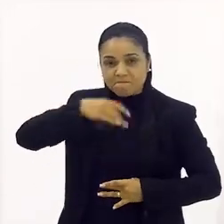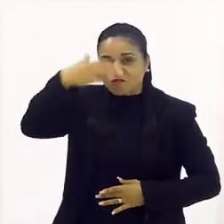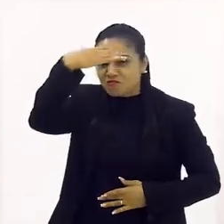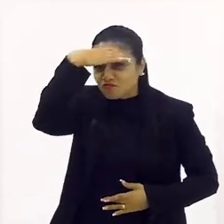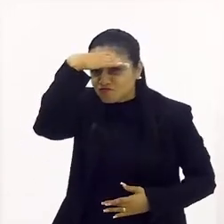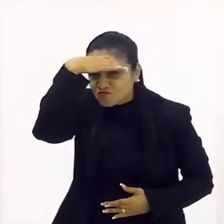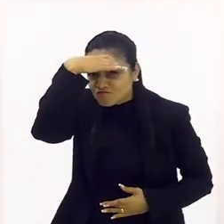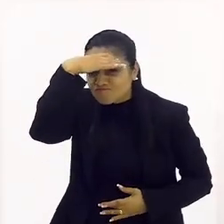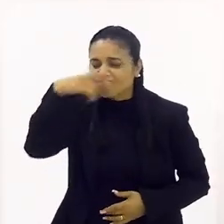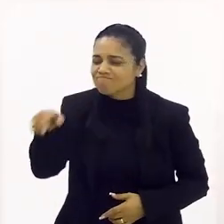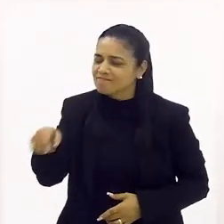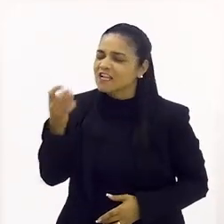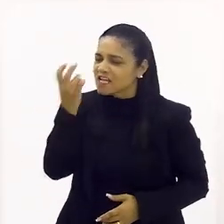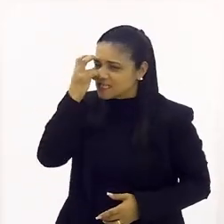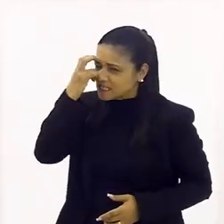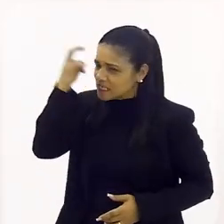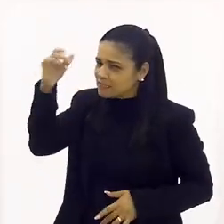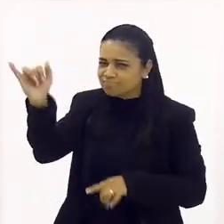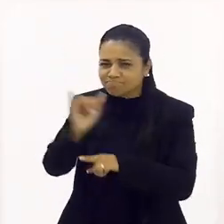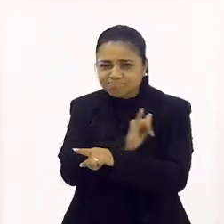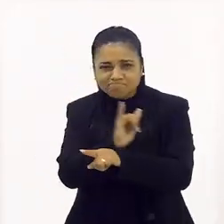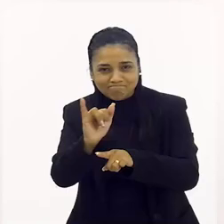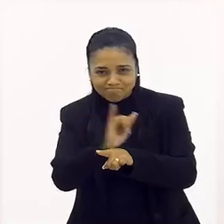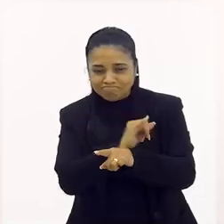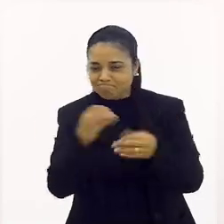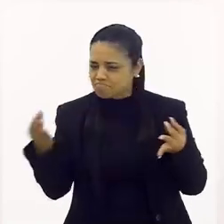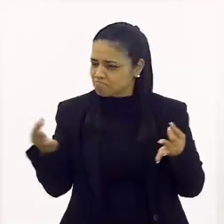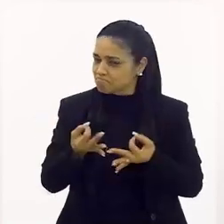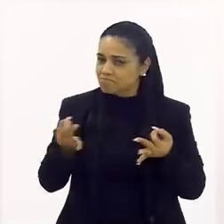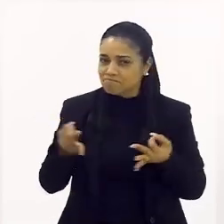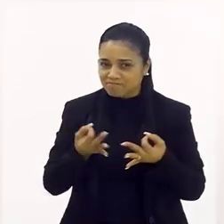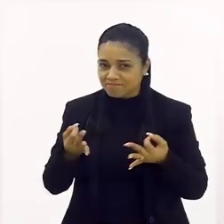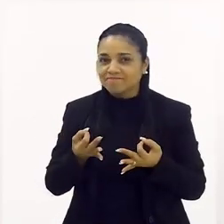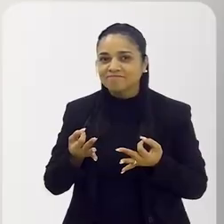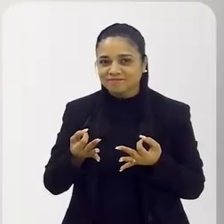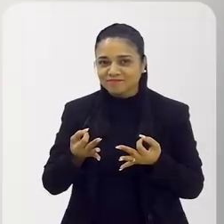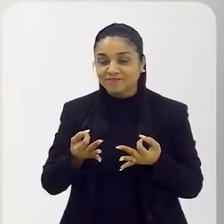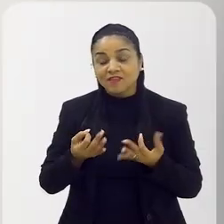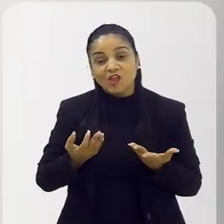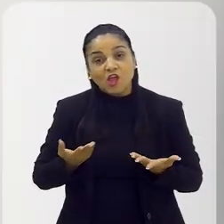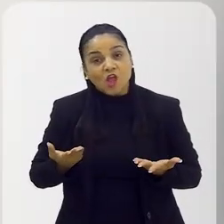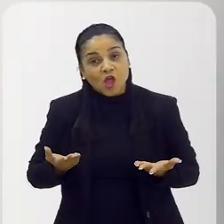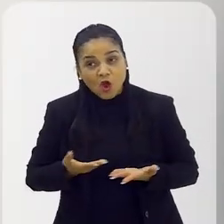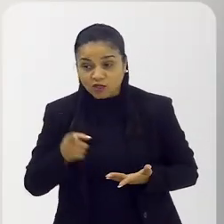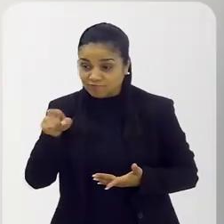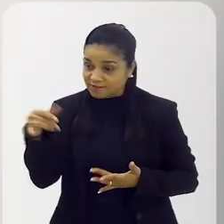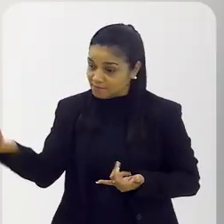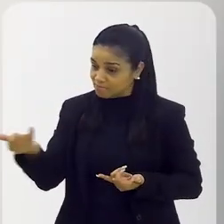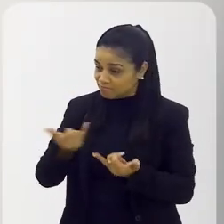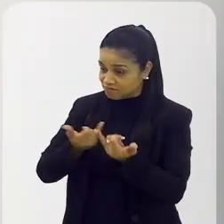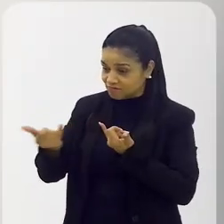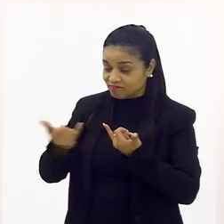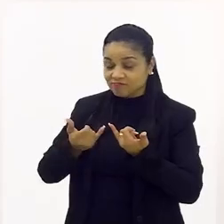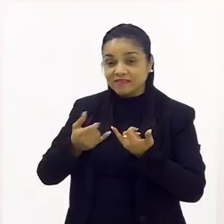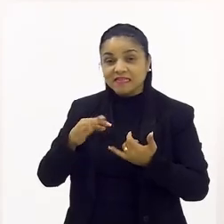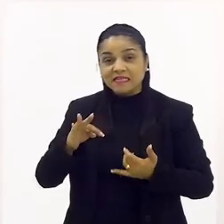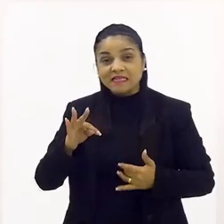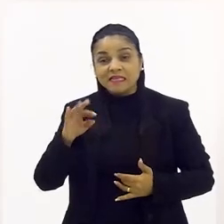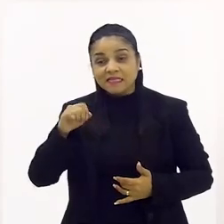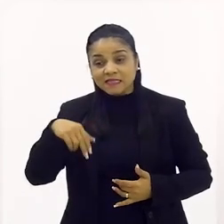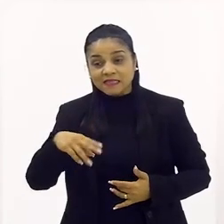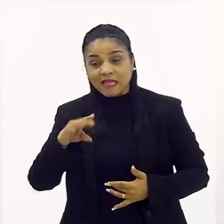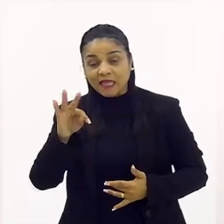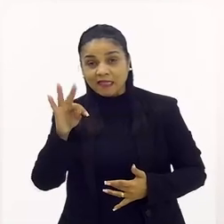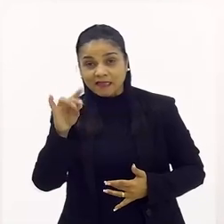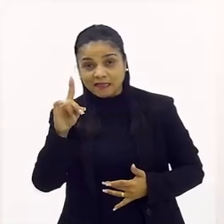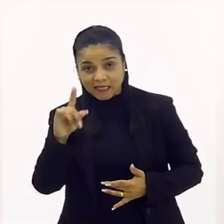muito inteligente. artifício, né? Foi um artifício nisso. E, hoje, isso que você está falando, por exemplo, Tendo dos Milagres,